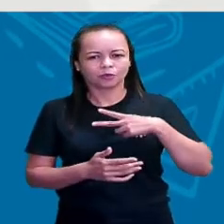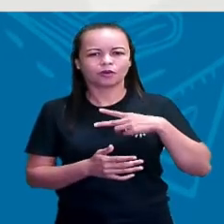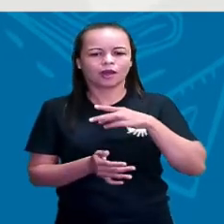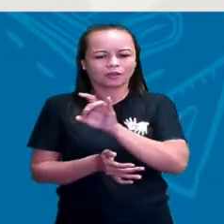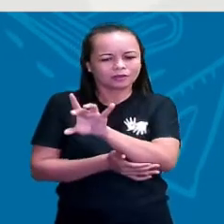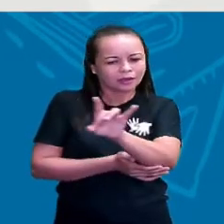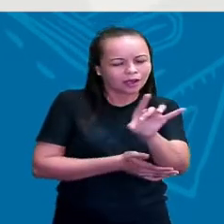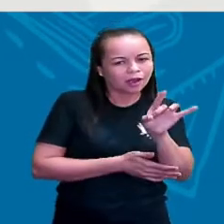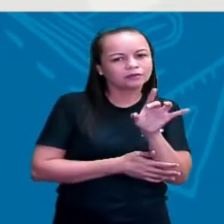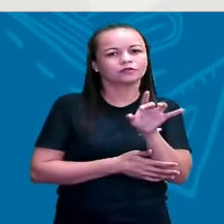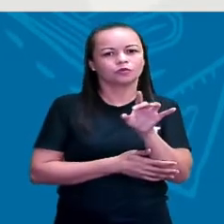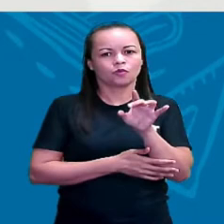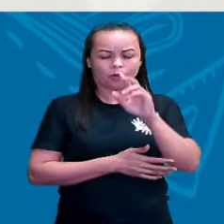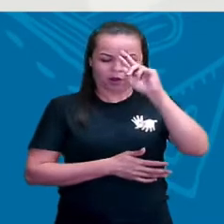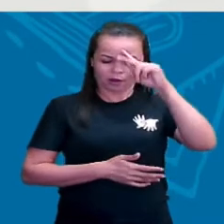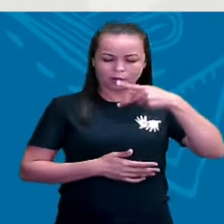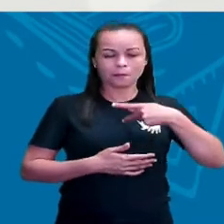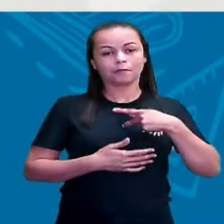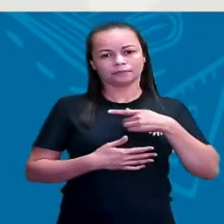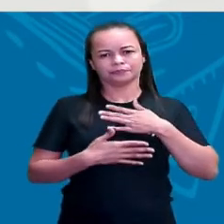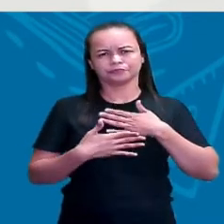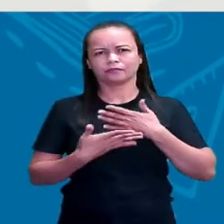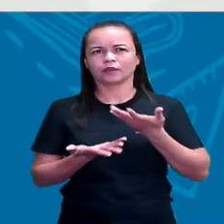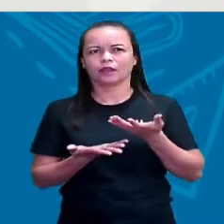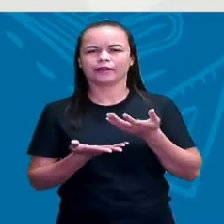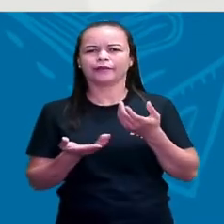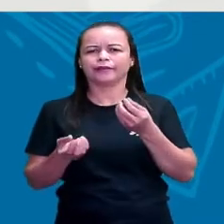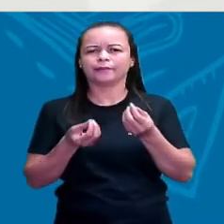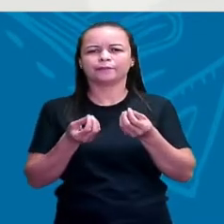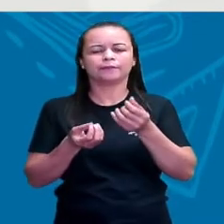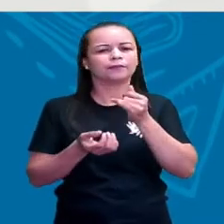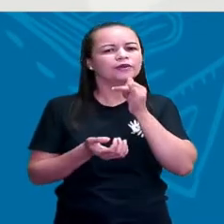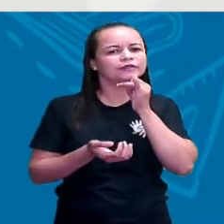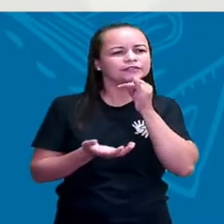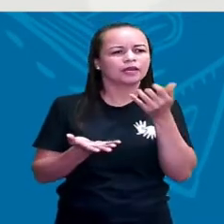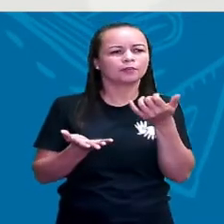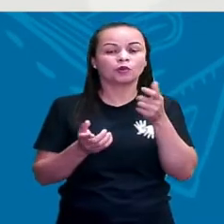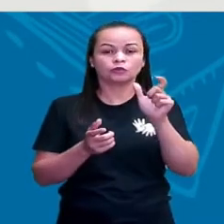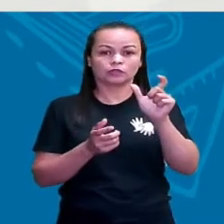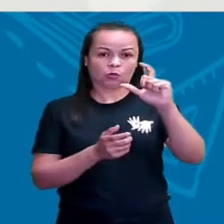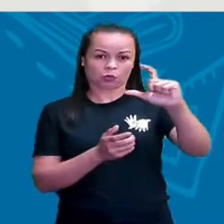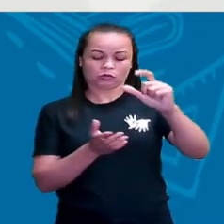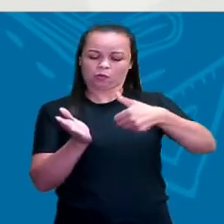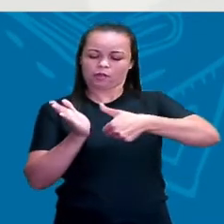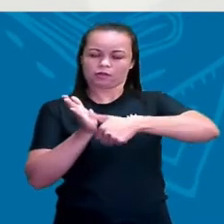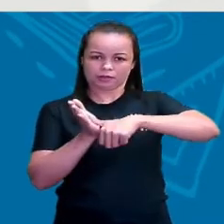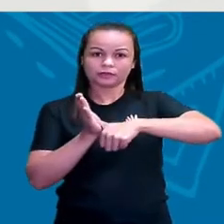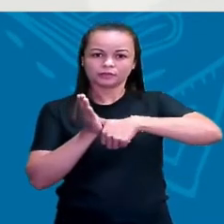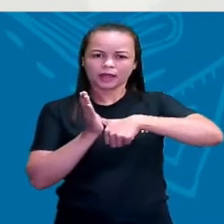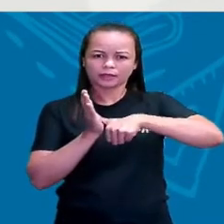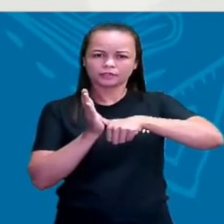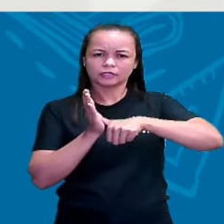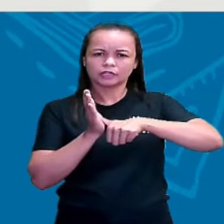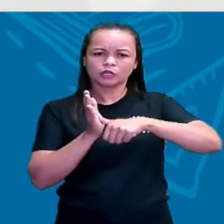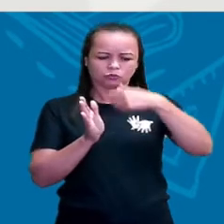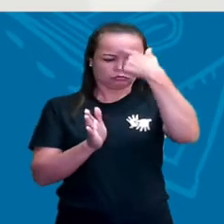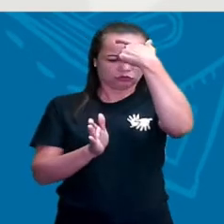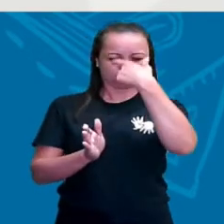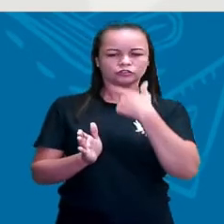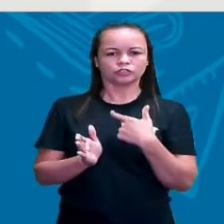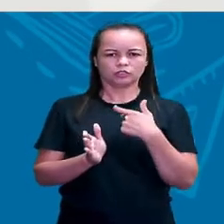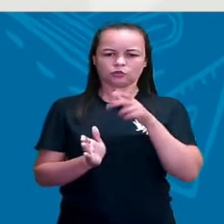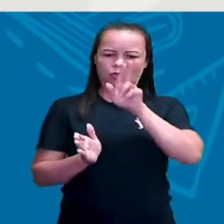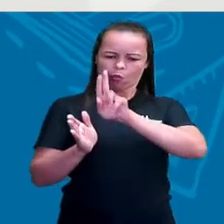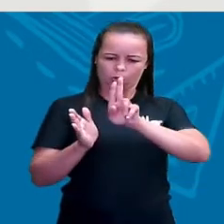temos a nossa identidade pessoal. Sabe aquela, não tem a identidade lá que a gente utiliza como documento? Ela nos diz quem nós